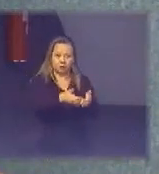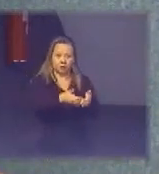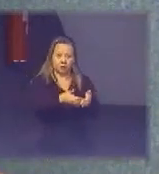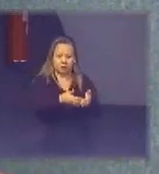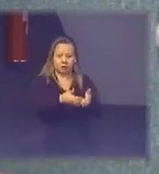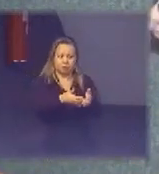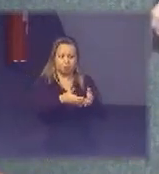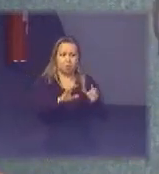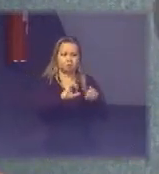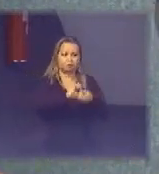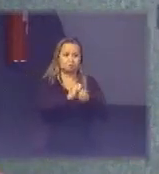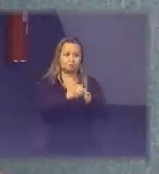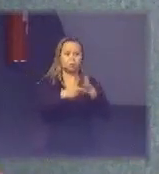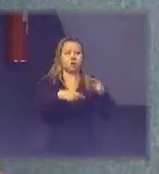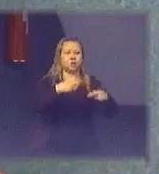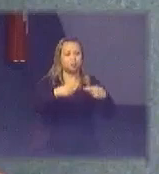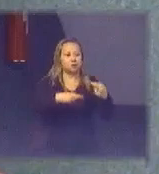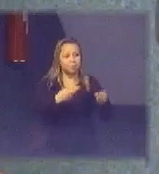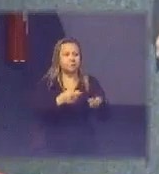a economia circular